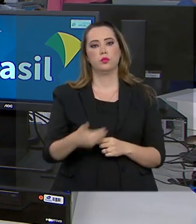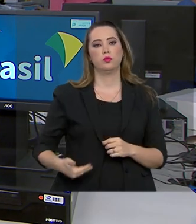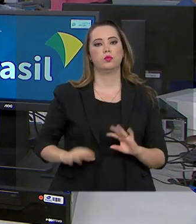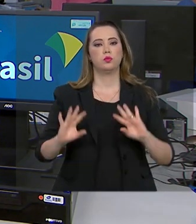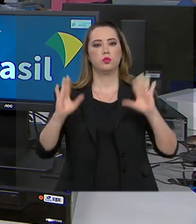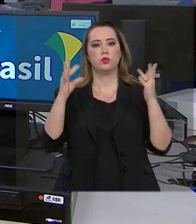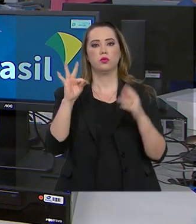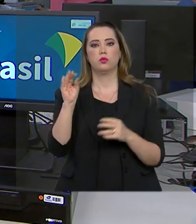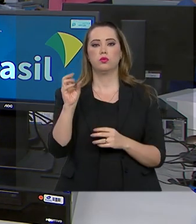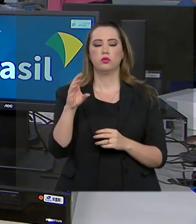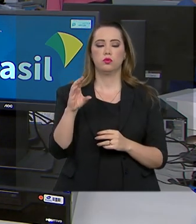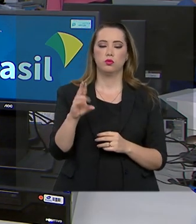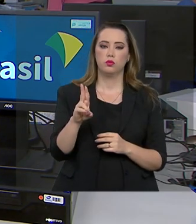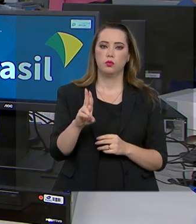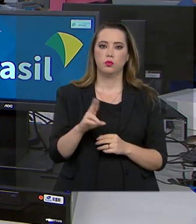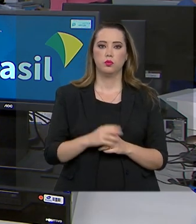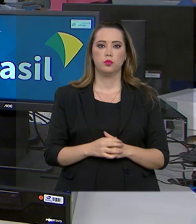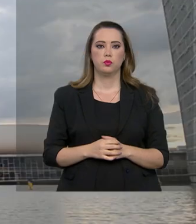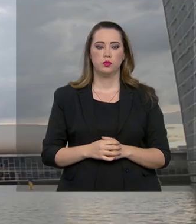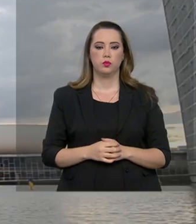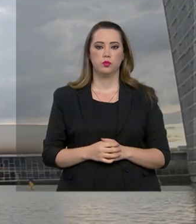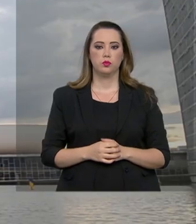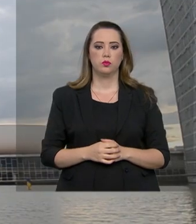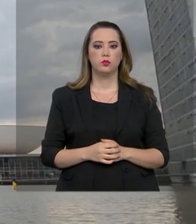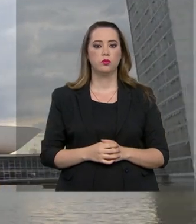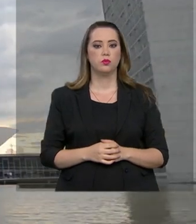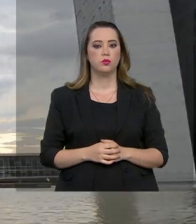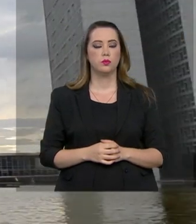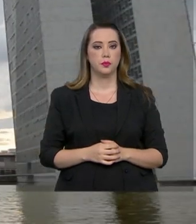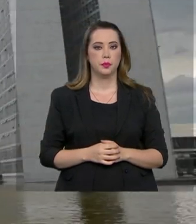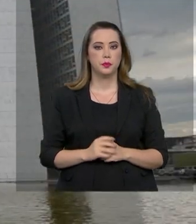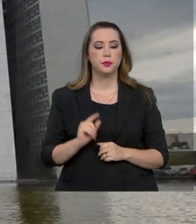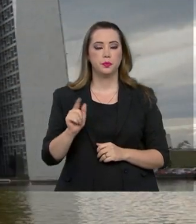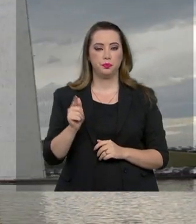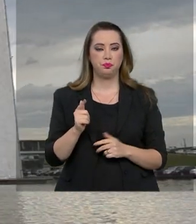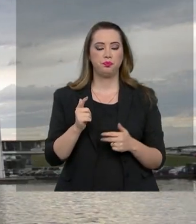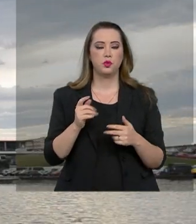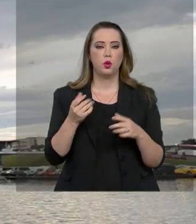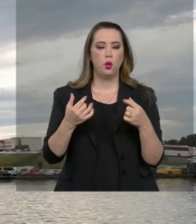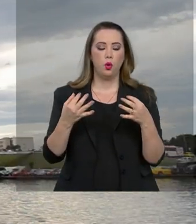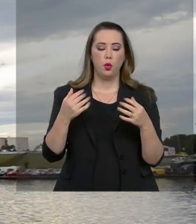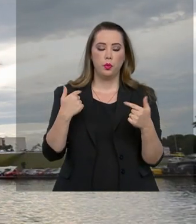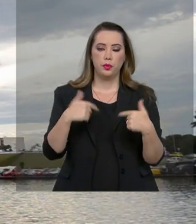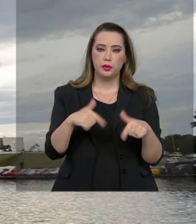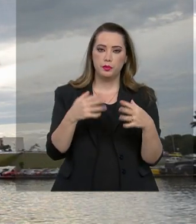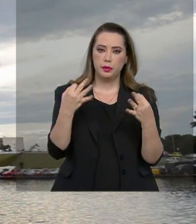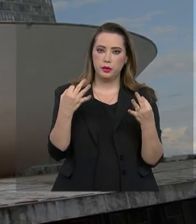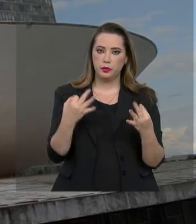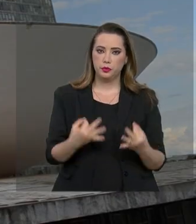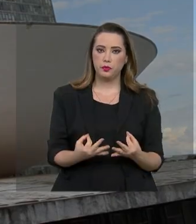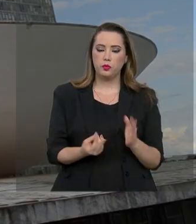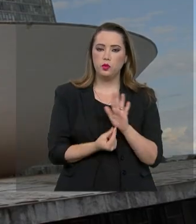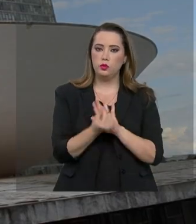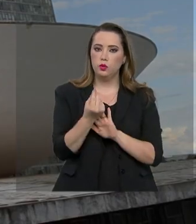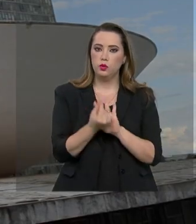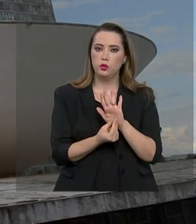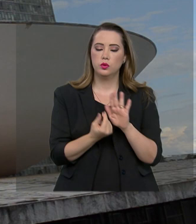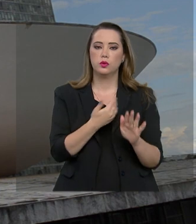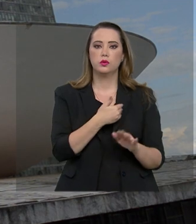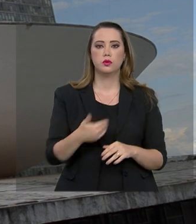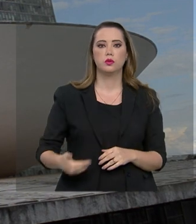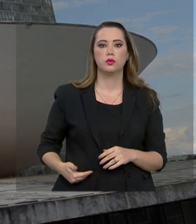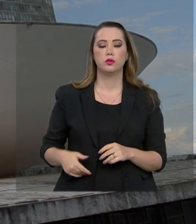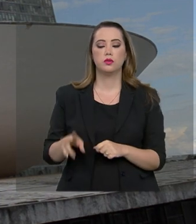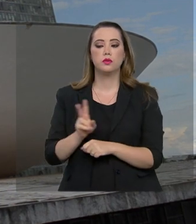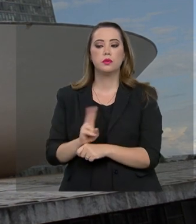do Tribunal de Contas da União. A execução correta do orçamento público e a fiscalização das